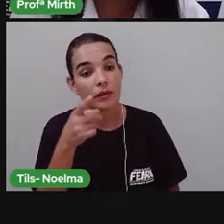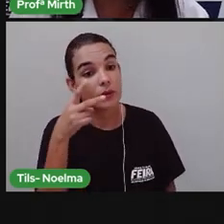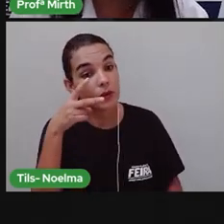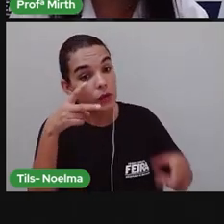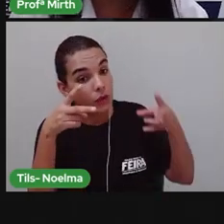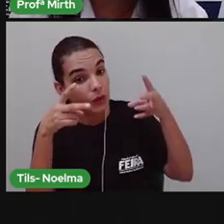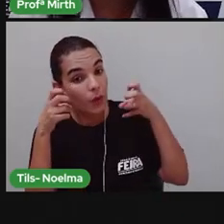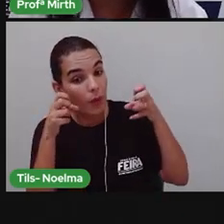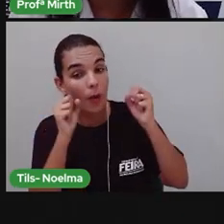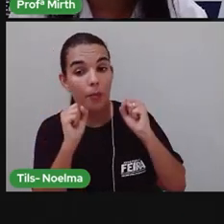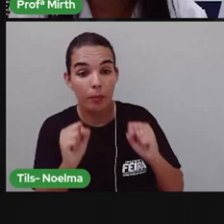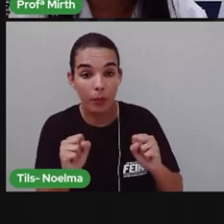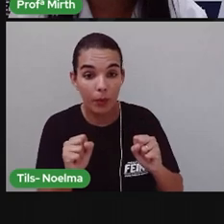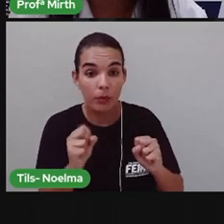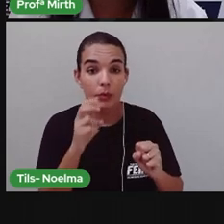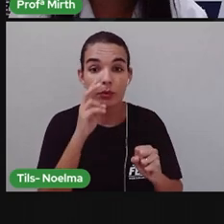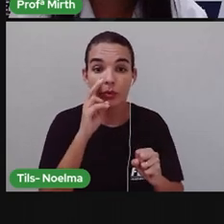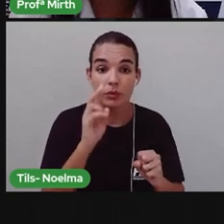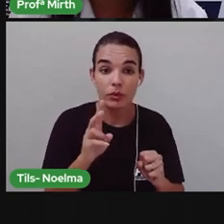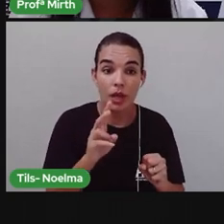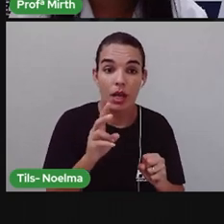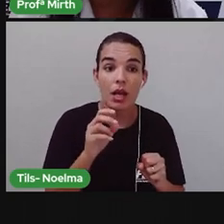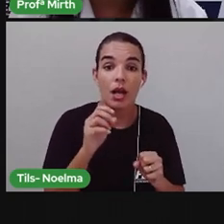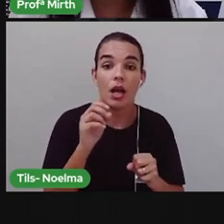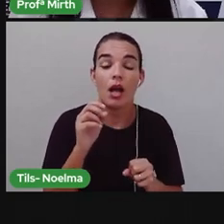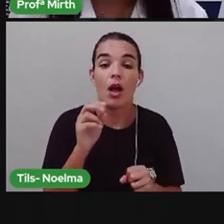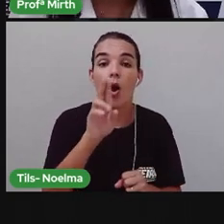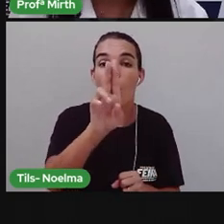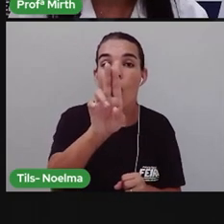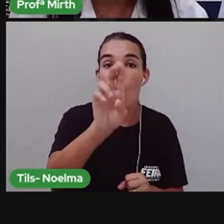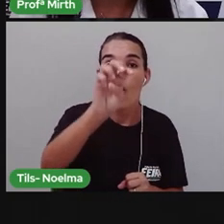ver No próprio umbuzeiro, né? O pé de umbu